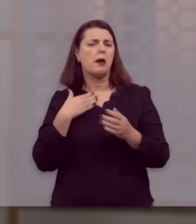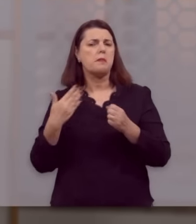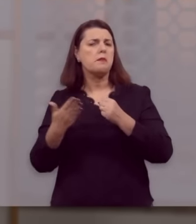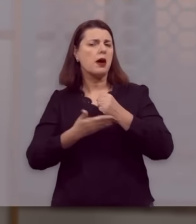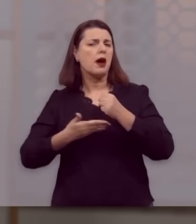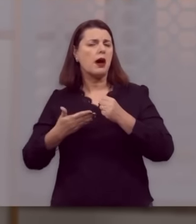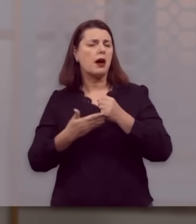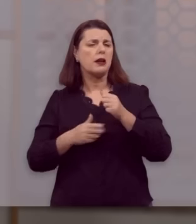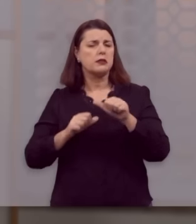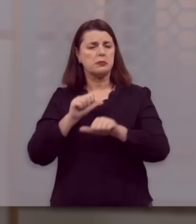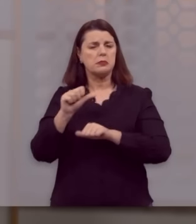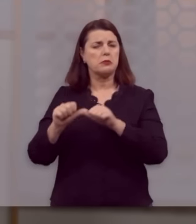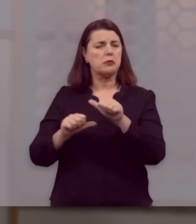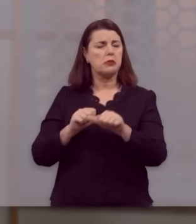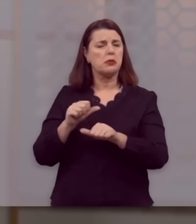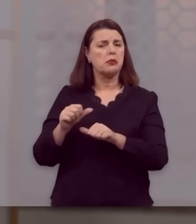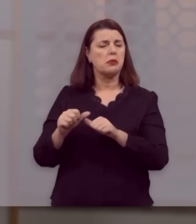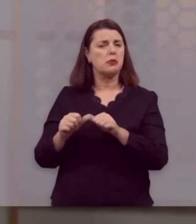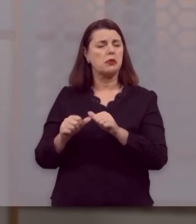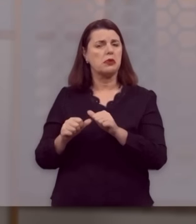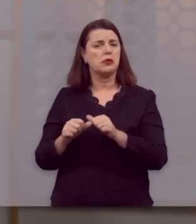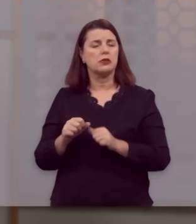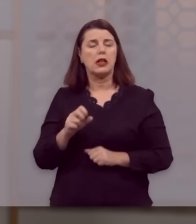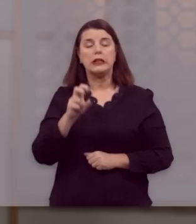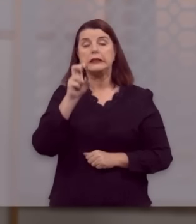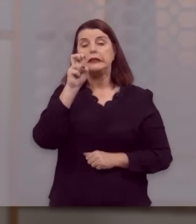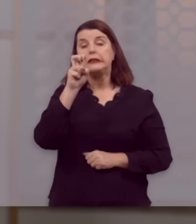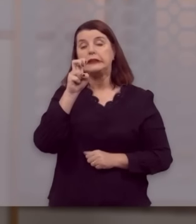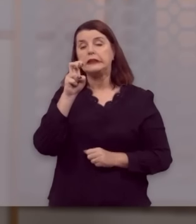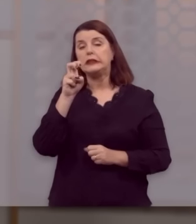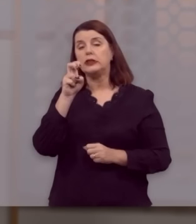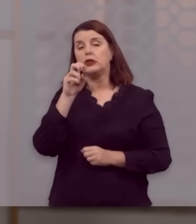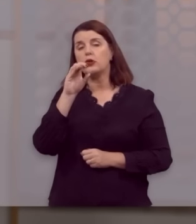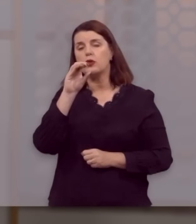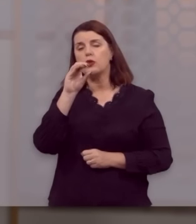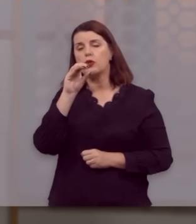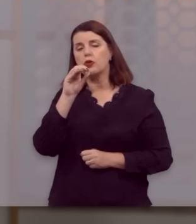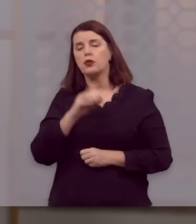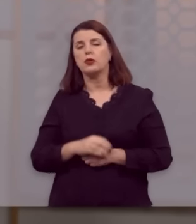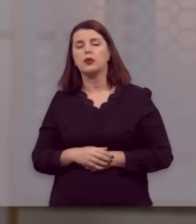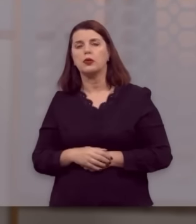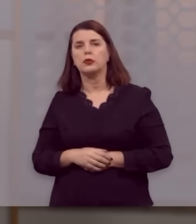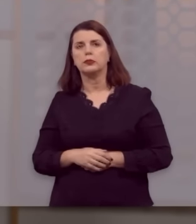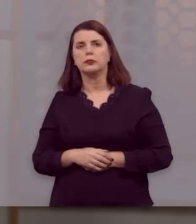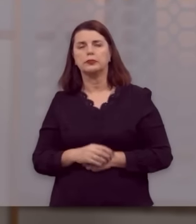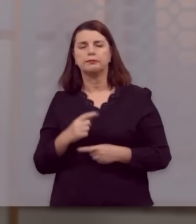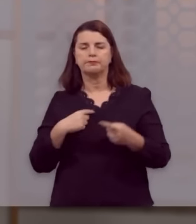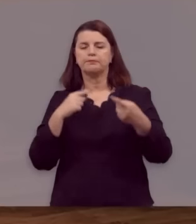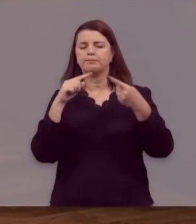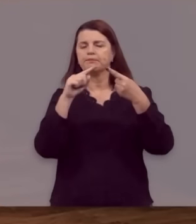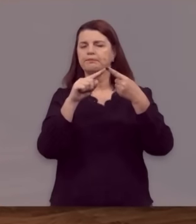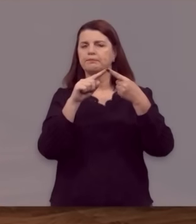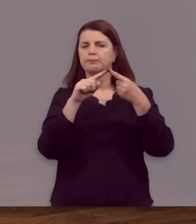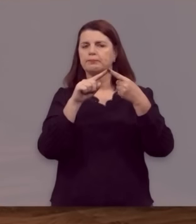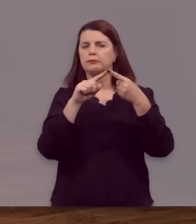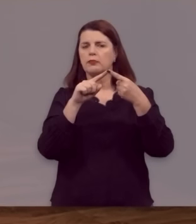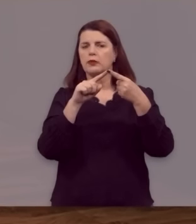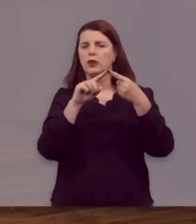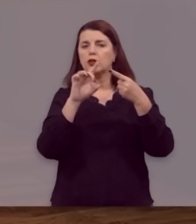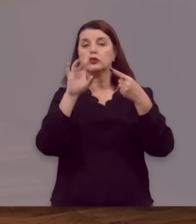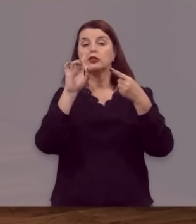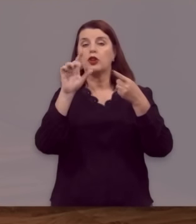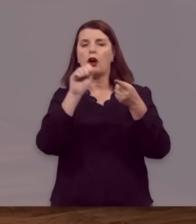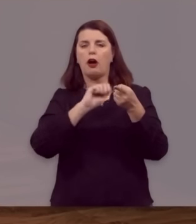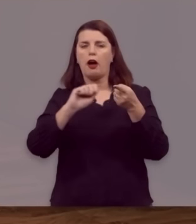da reforma protestante nos cinco solas que passo agora a descrever. Primeiro, sola